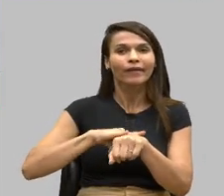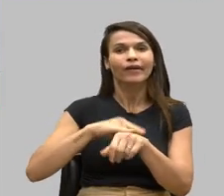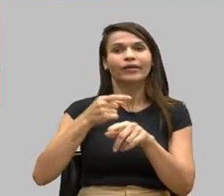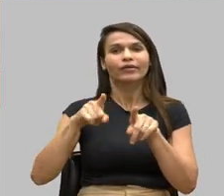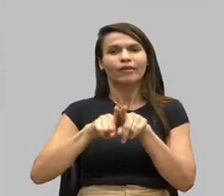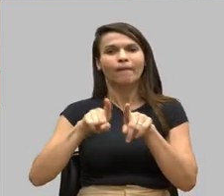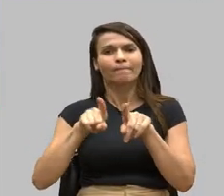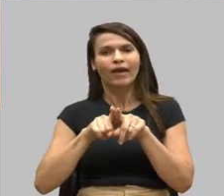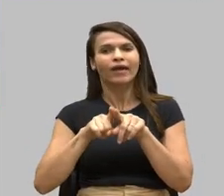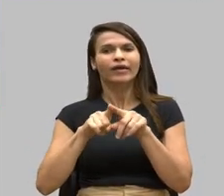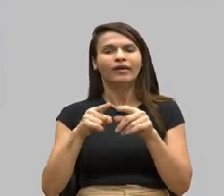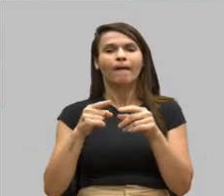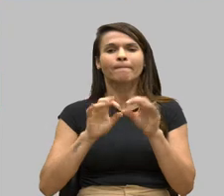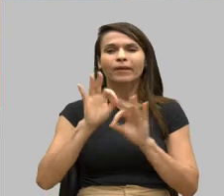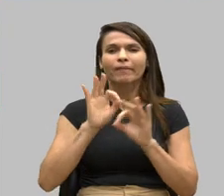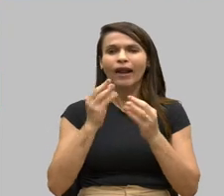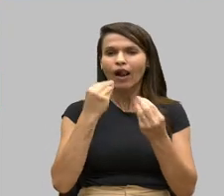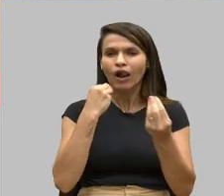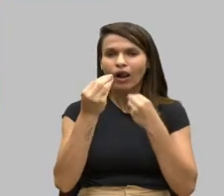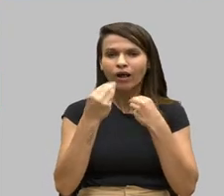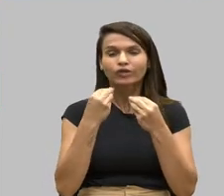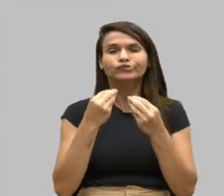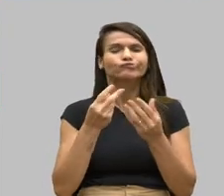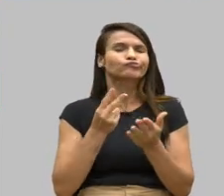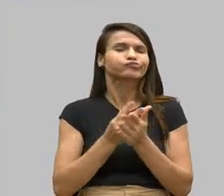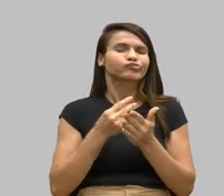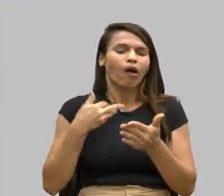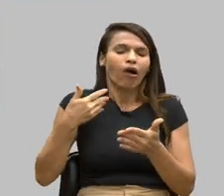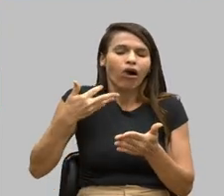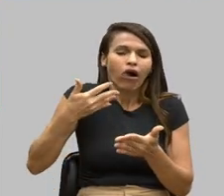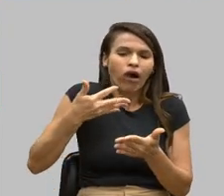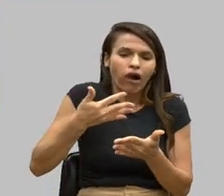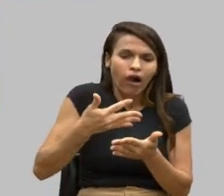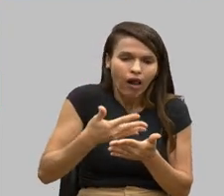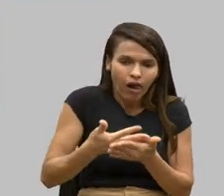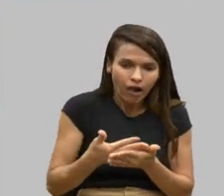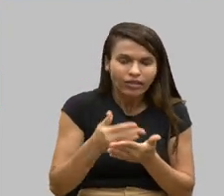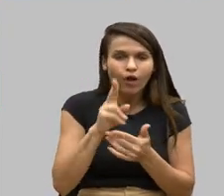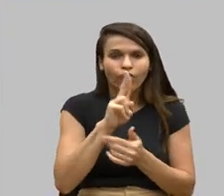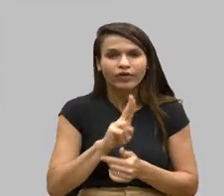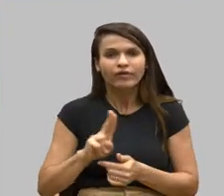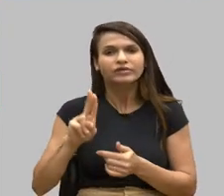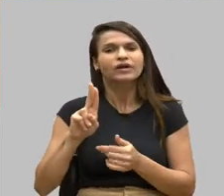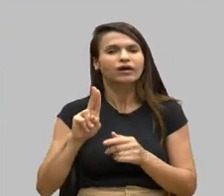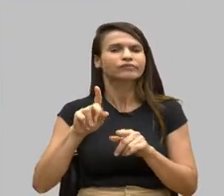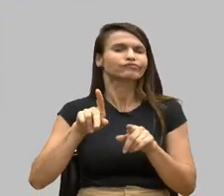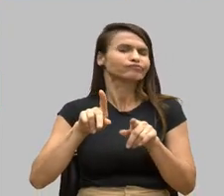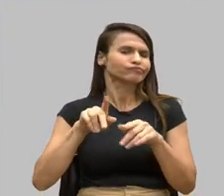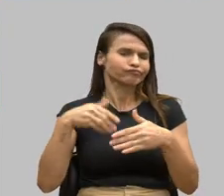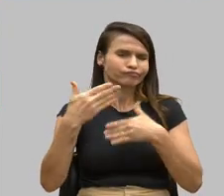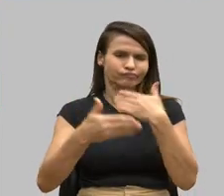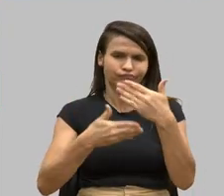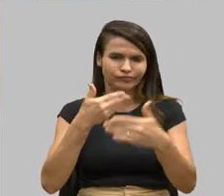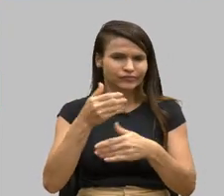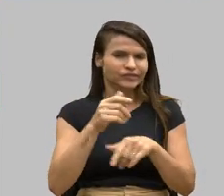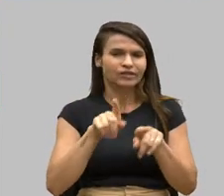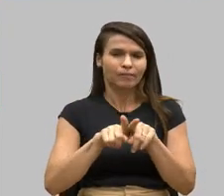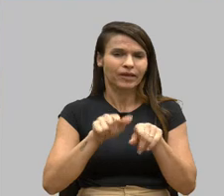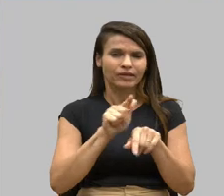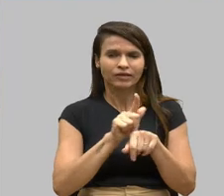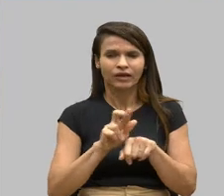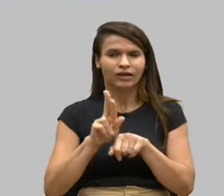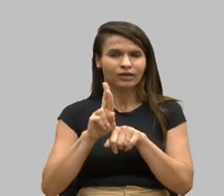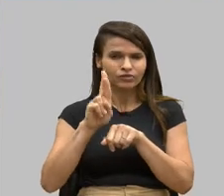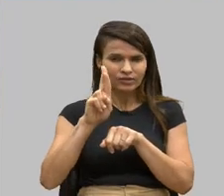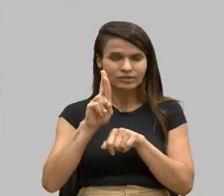médio, à universidade e à pós-graduação. A minha mãe tem dois